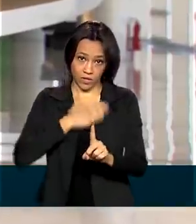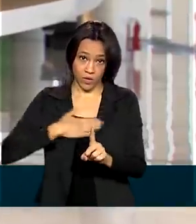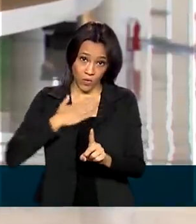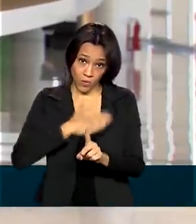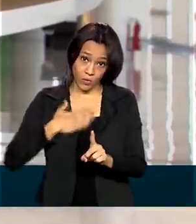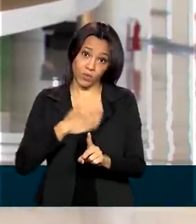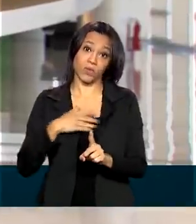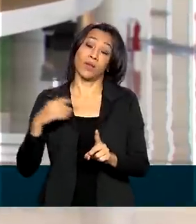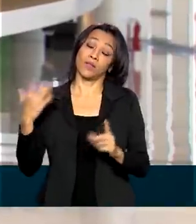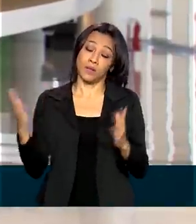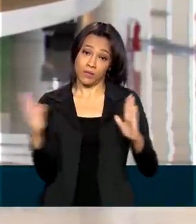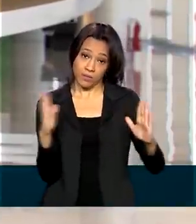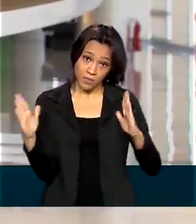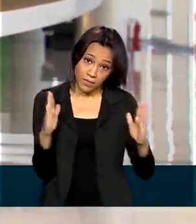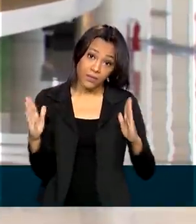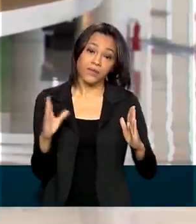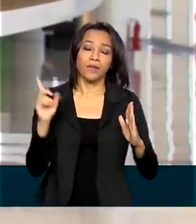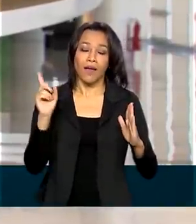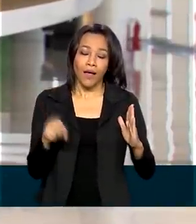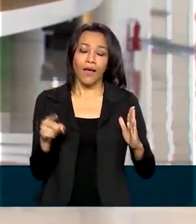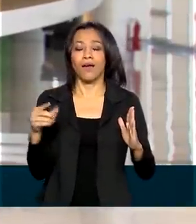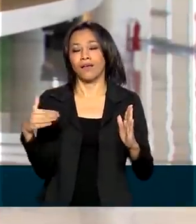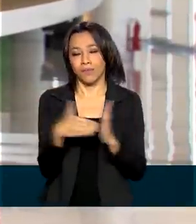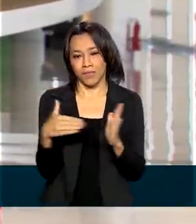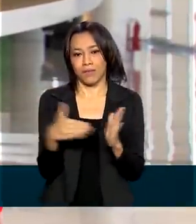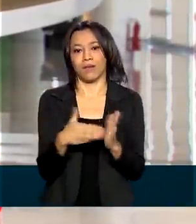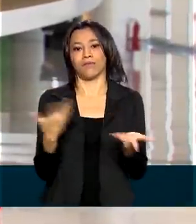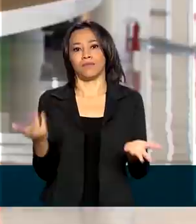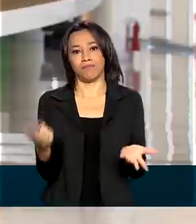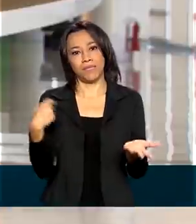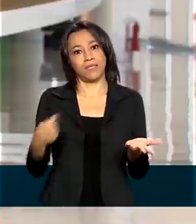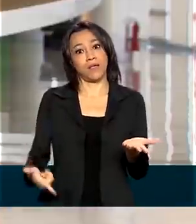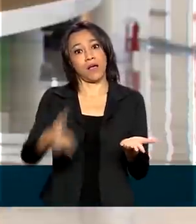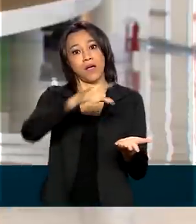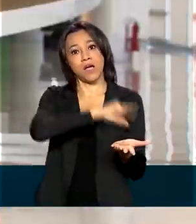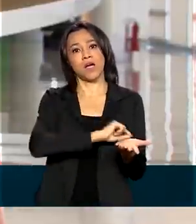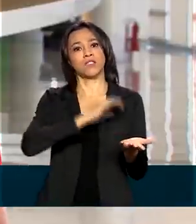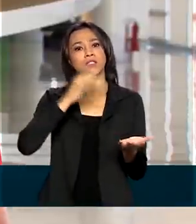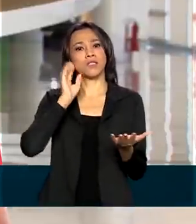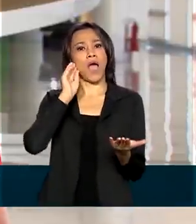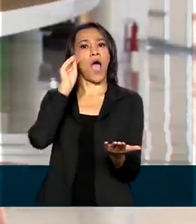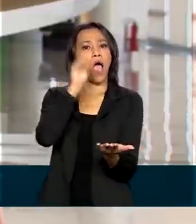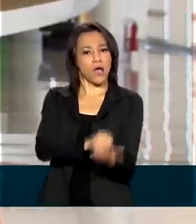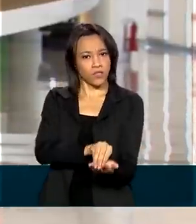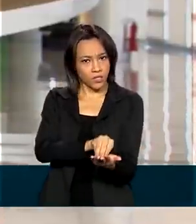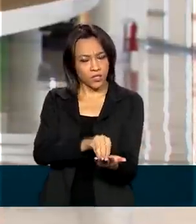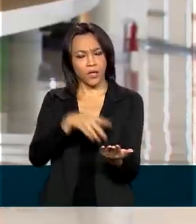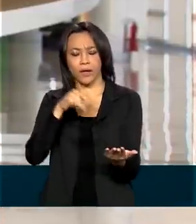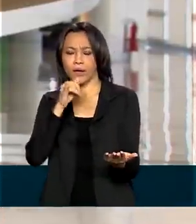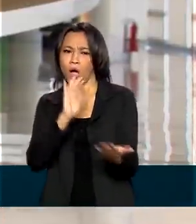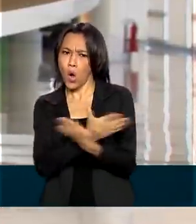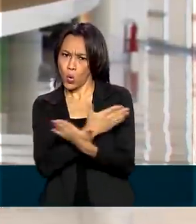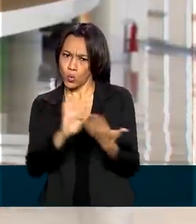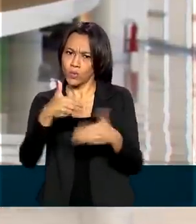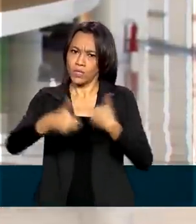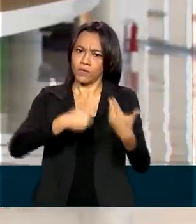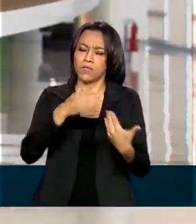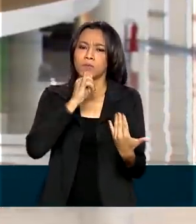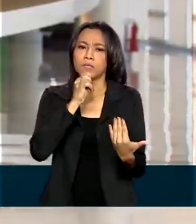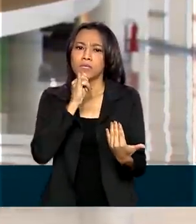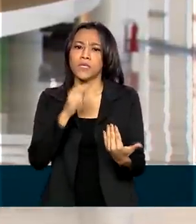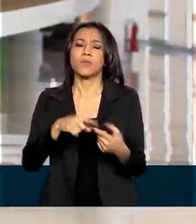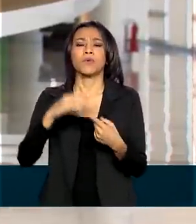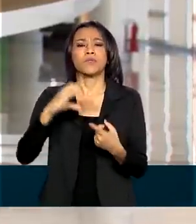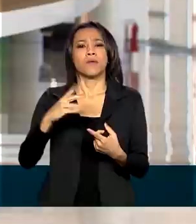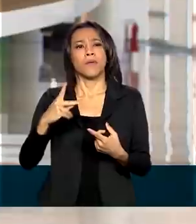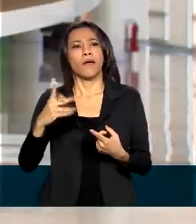o atendimento continua restrito e é preciso fazer agendamento para alguns serviços, como, por exemplo, regularização de